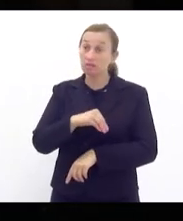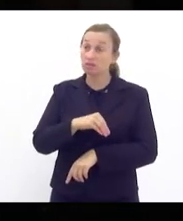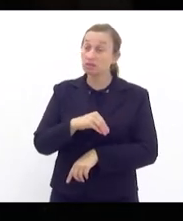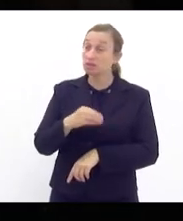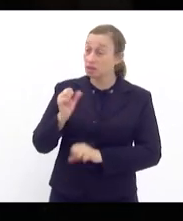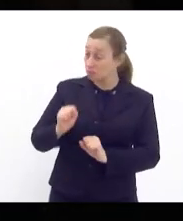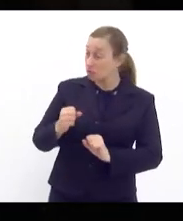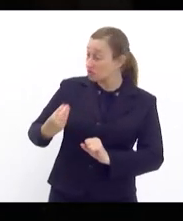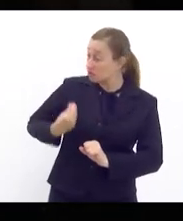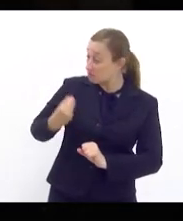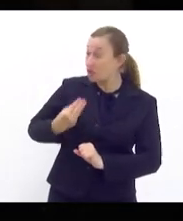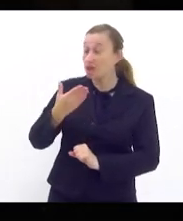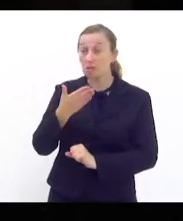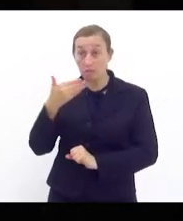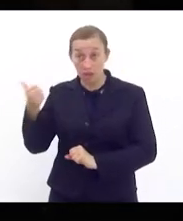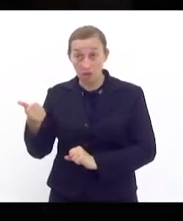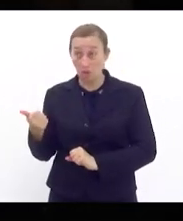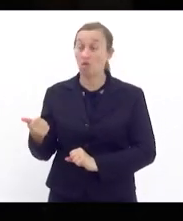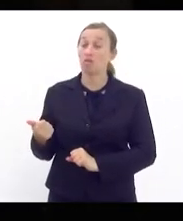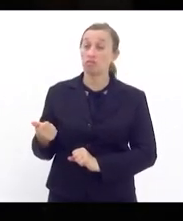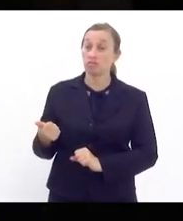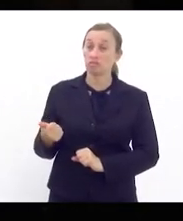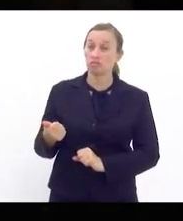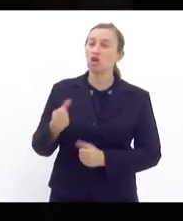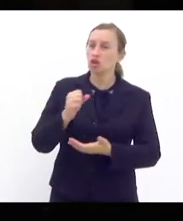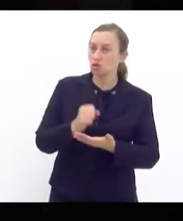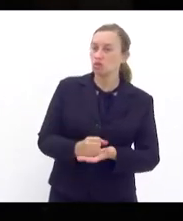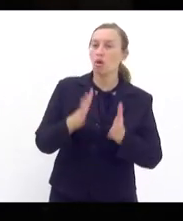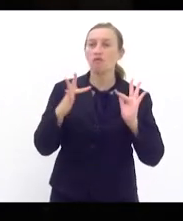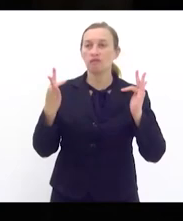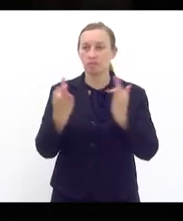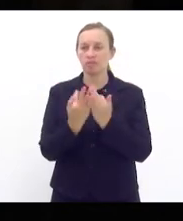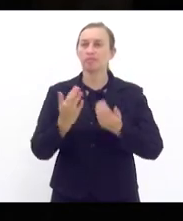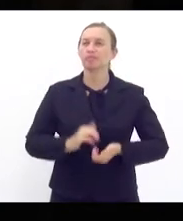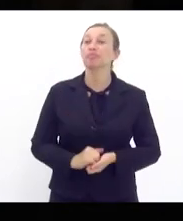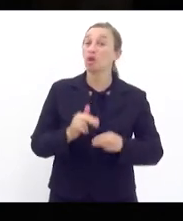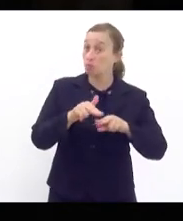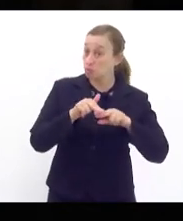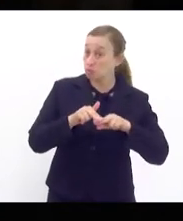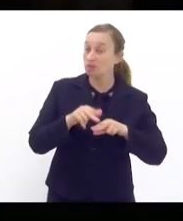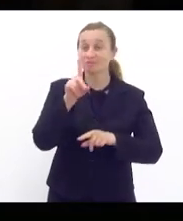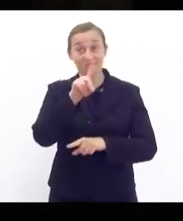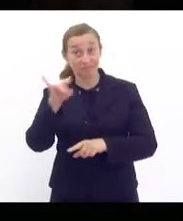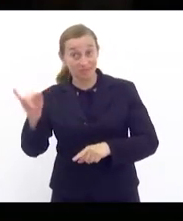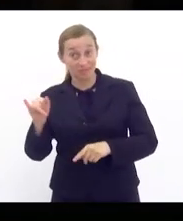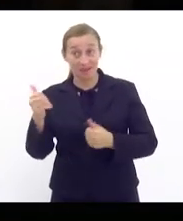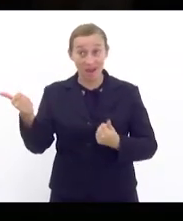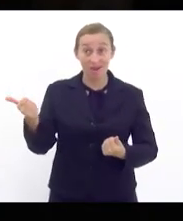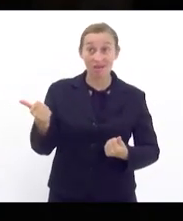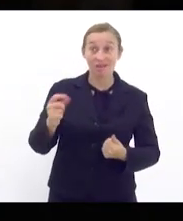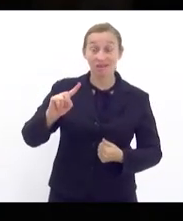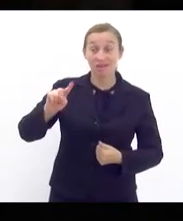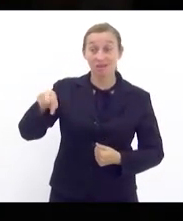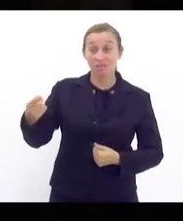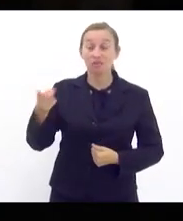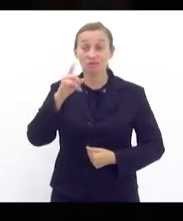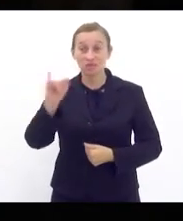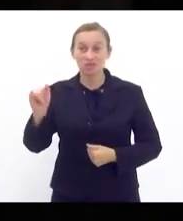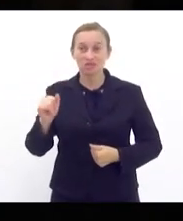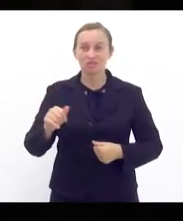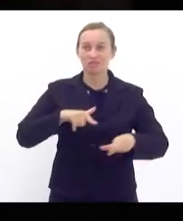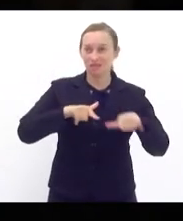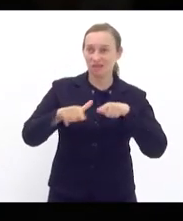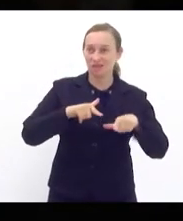viver para além de sobreviver e sustentar suas famílias por isso nesse dia após o dia do trabalho